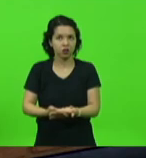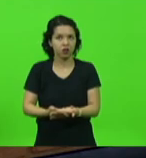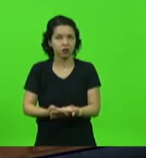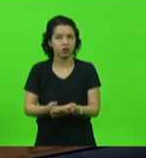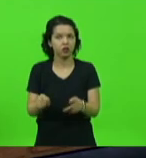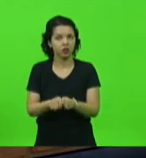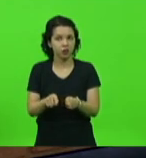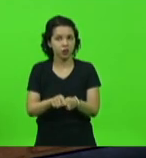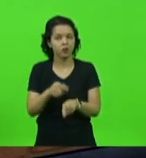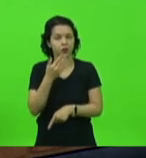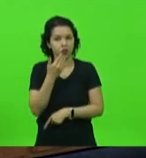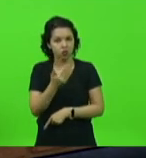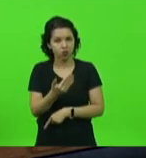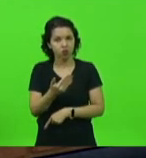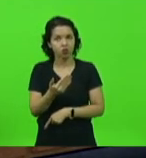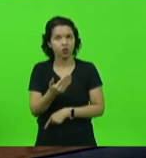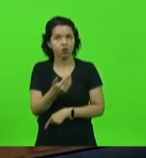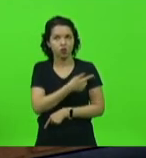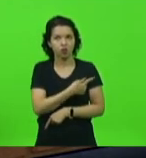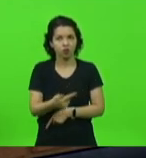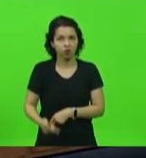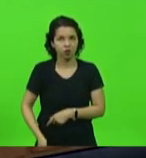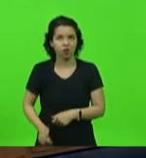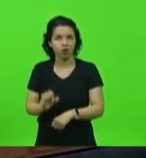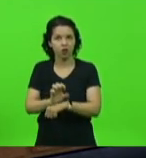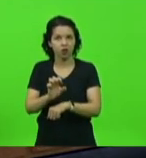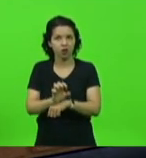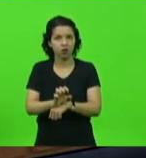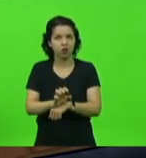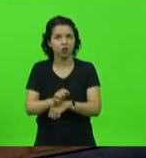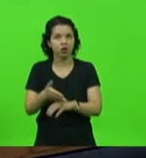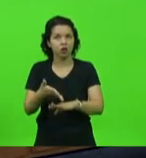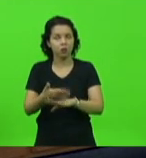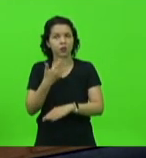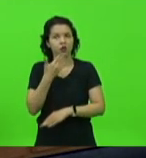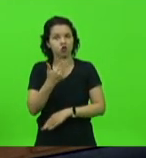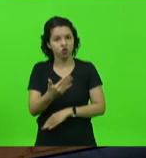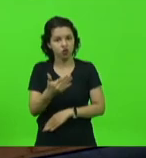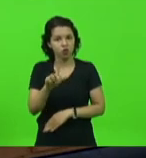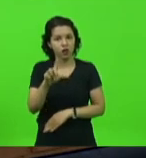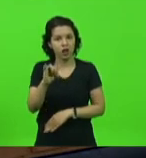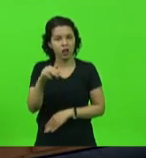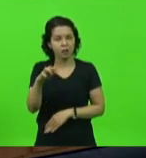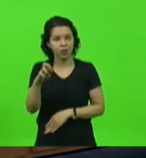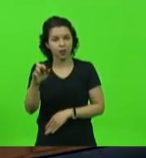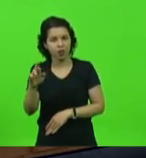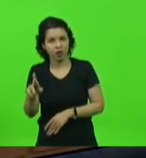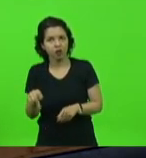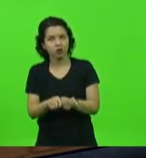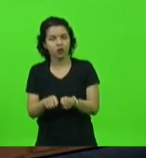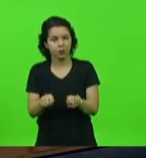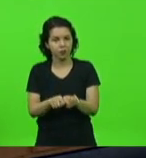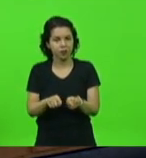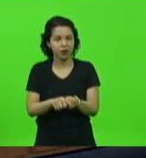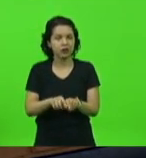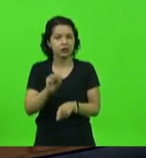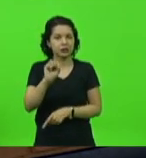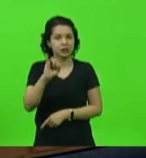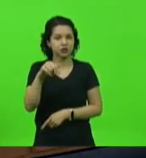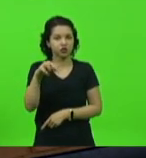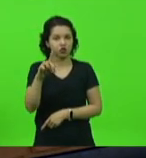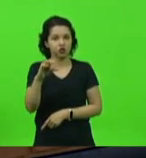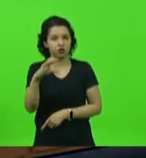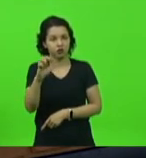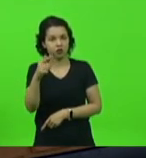apelando, solicitando para que o governo do Estado entre com um pedido de eliminar. Além de eliminar, antes de eliminar, uma sindicância para apurar os erros,